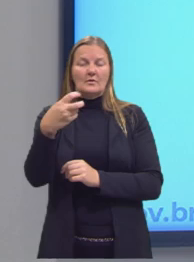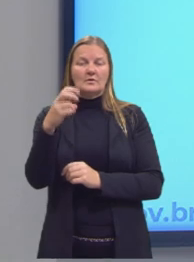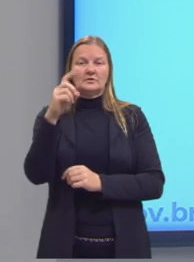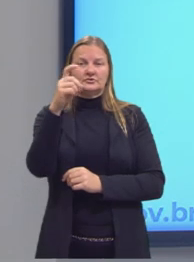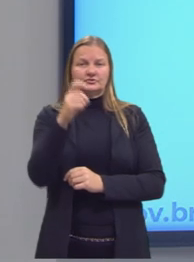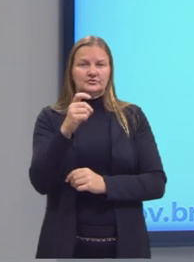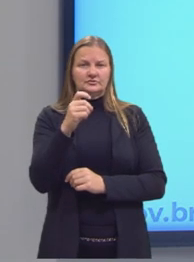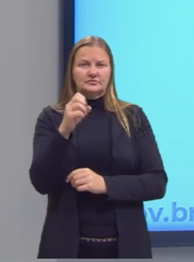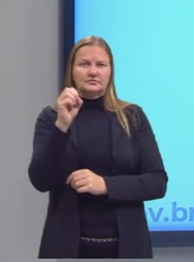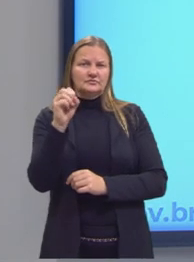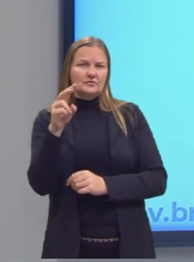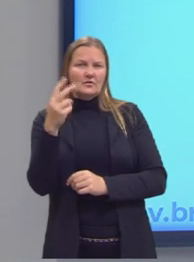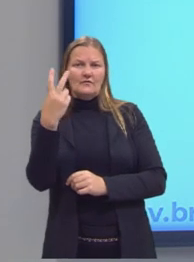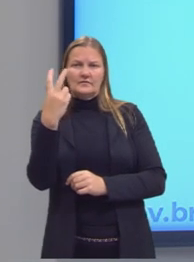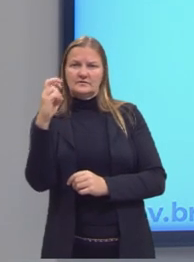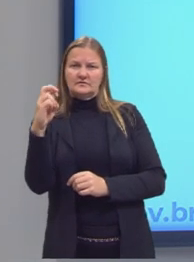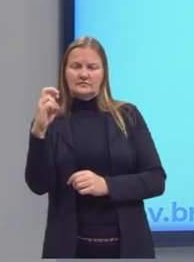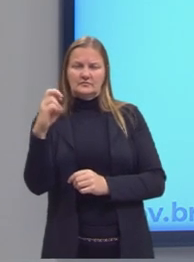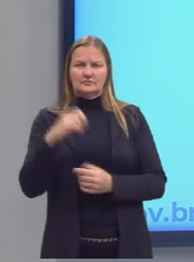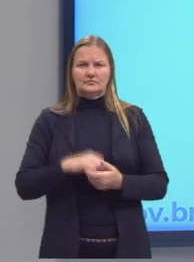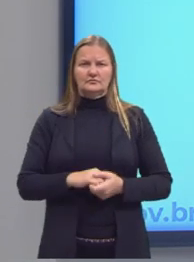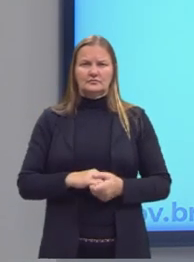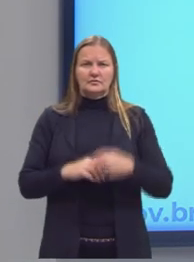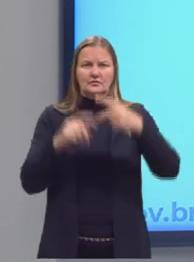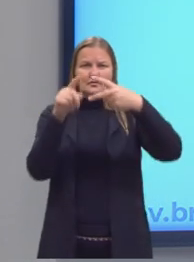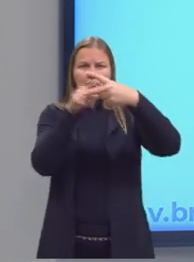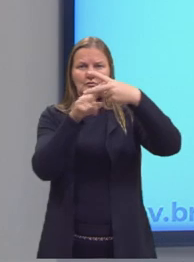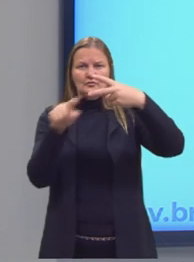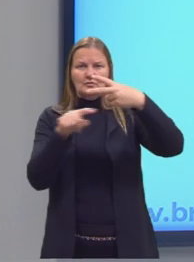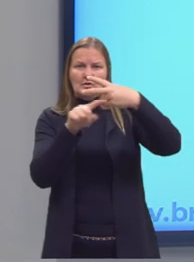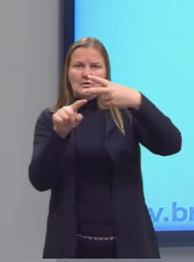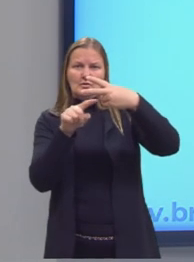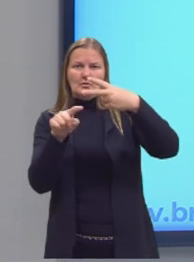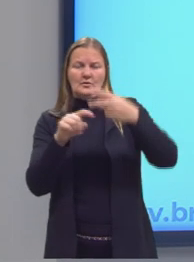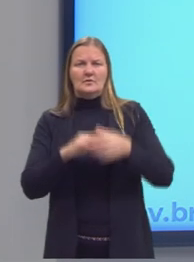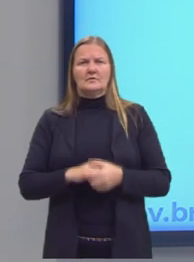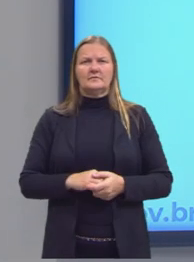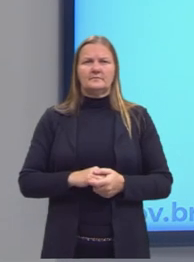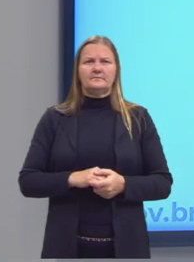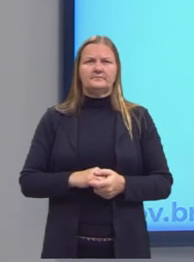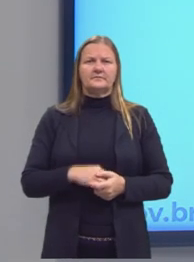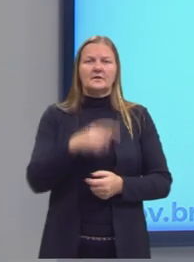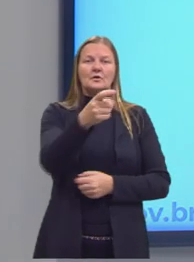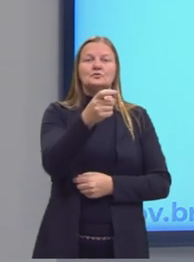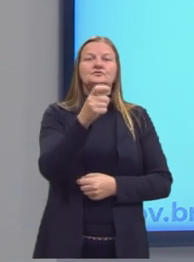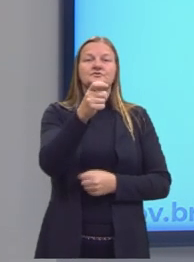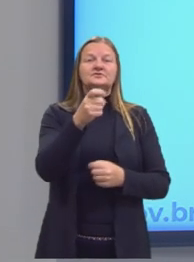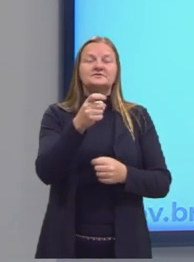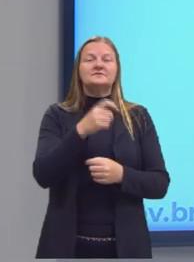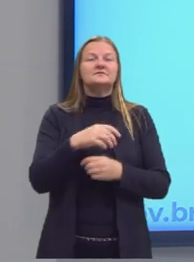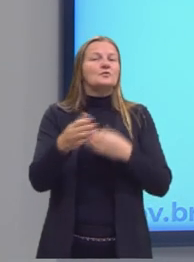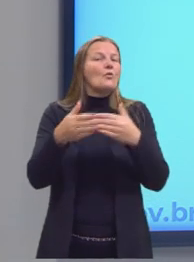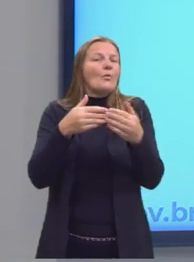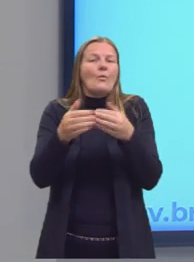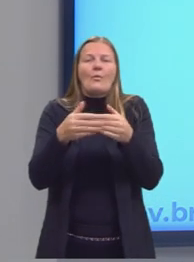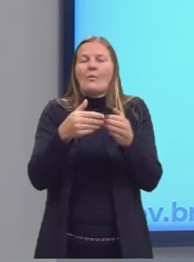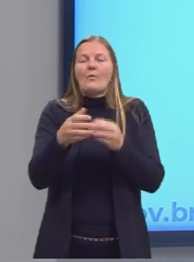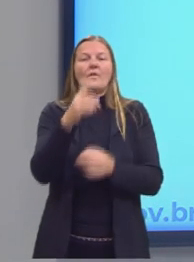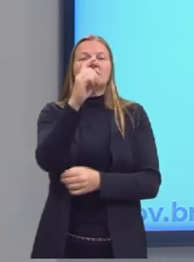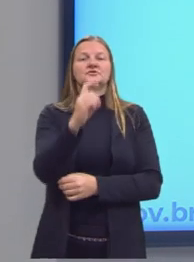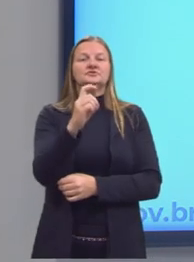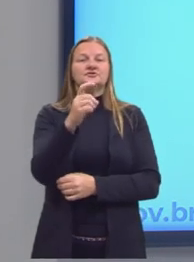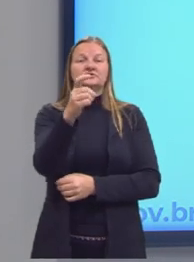menor ou igual a 25. Então, nós sabemos que o X é um valor qualquer, ele